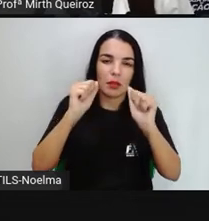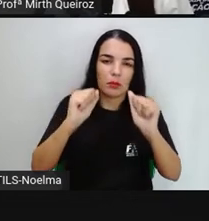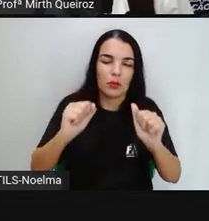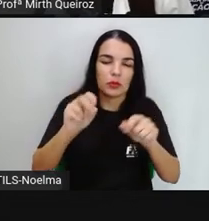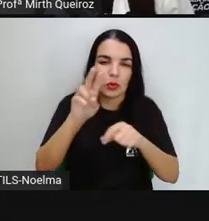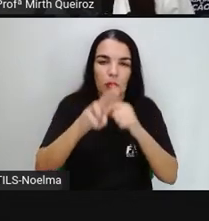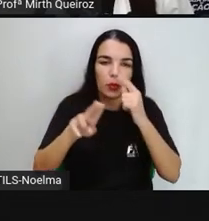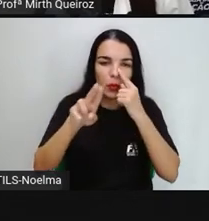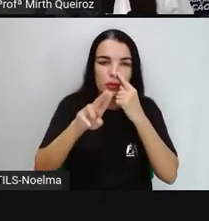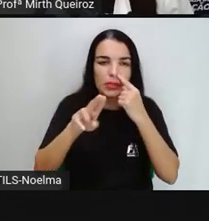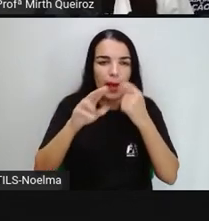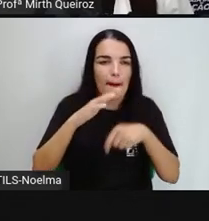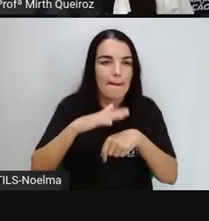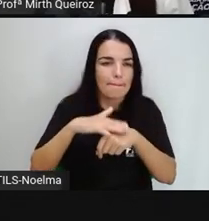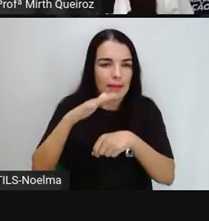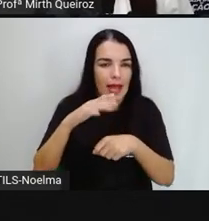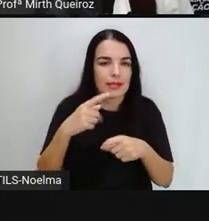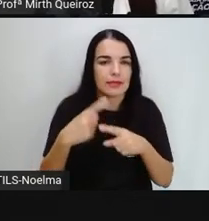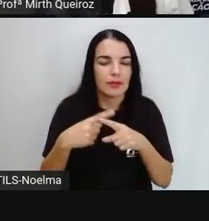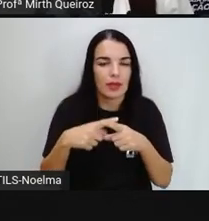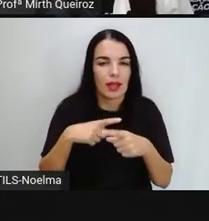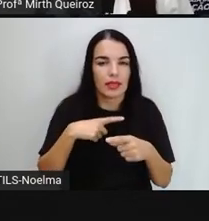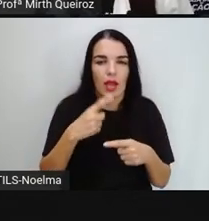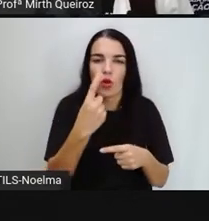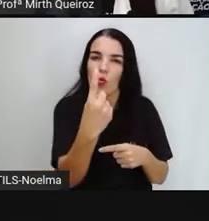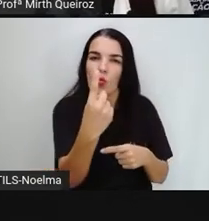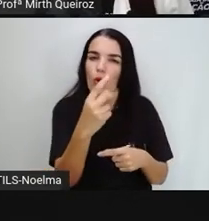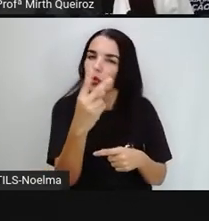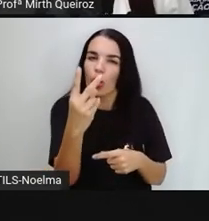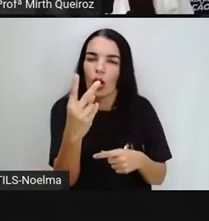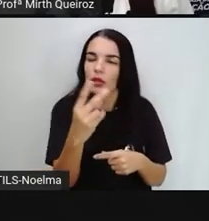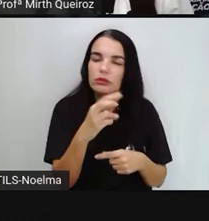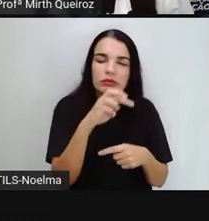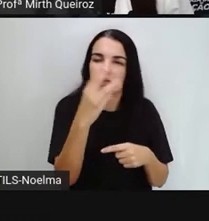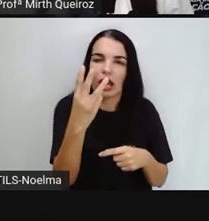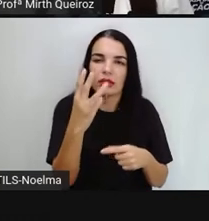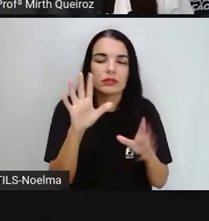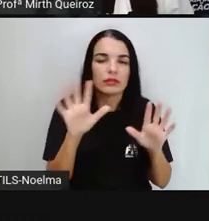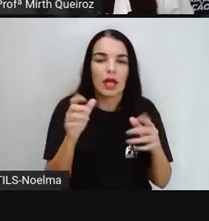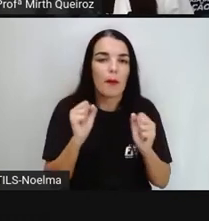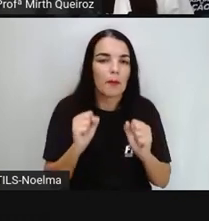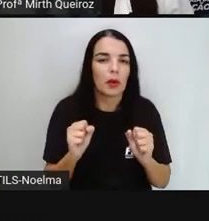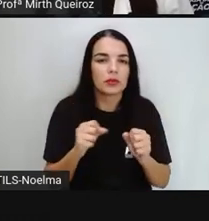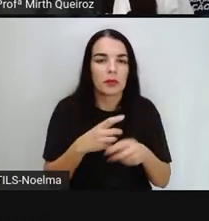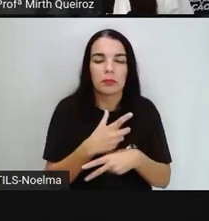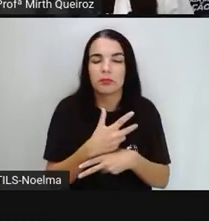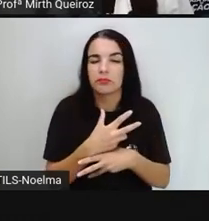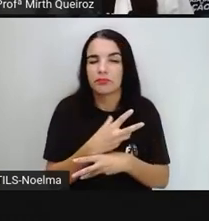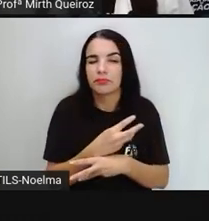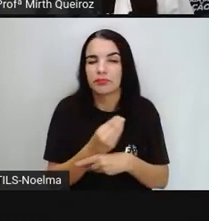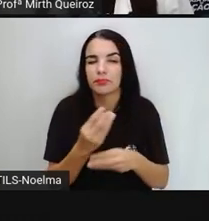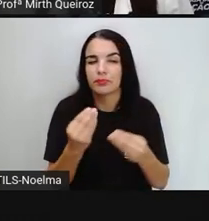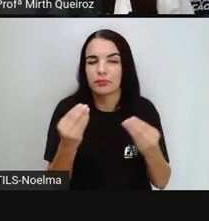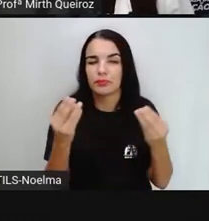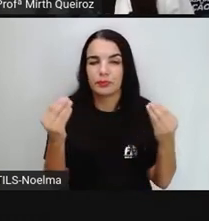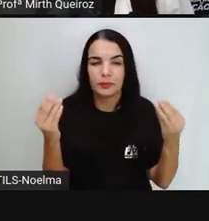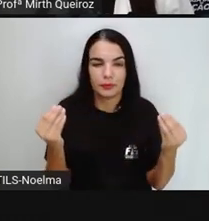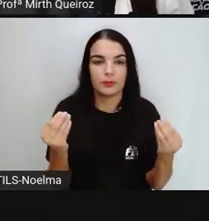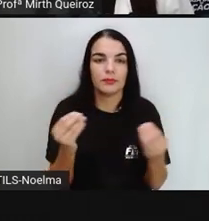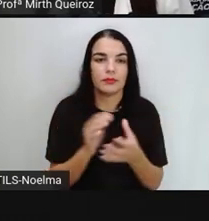tangrã, essa figura geométrica, ou figura utilizando as peças geométricas do tangrã,